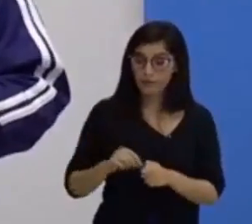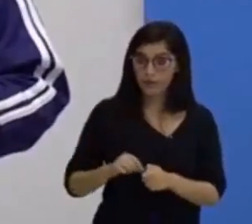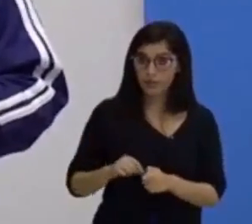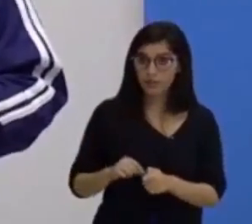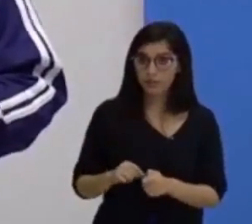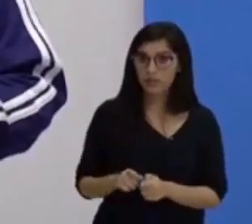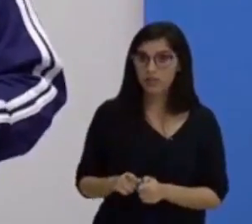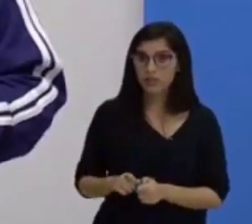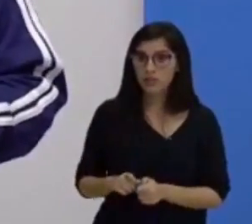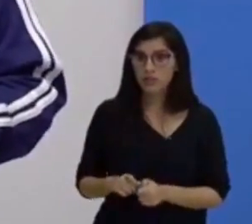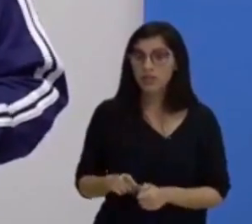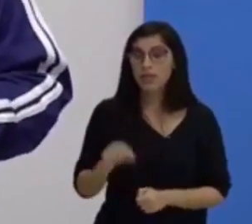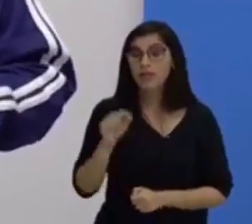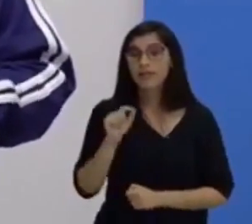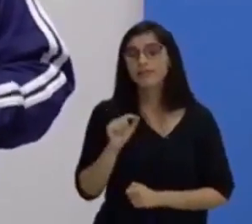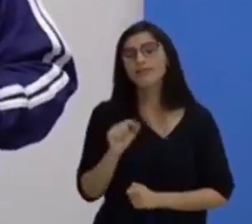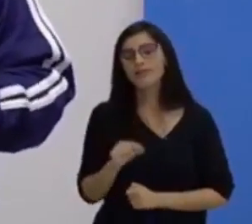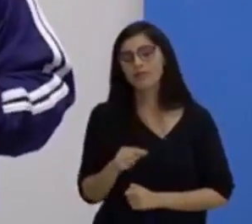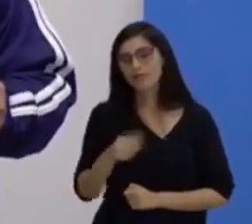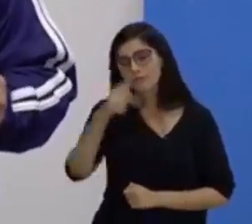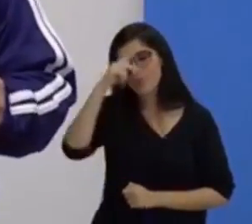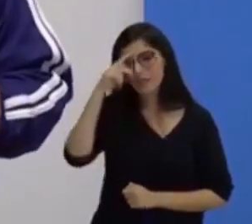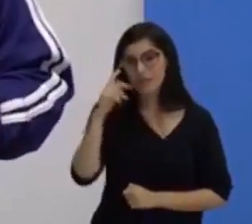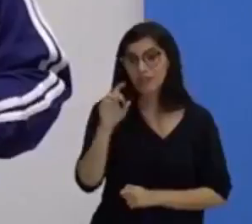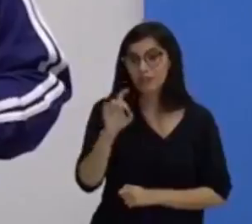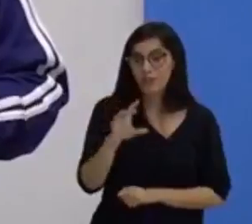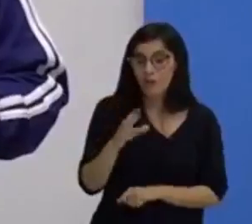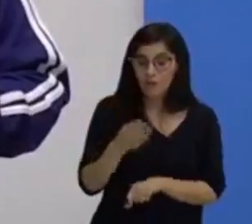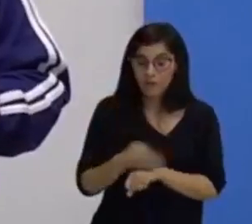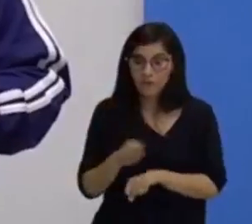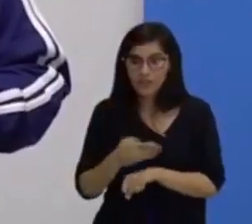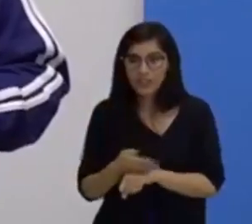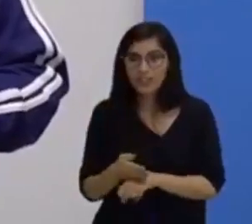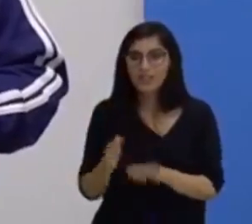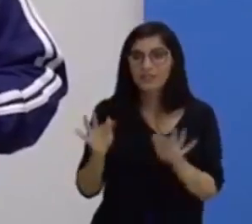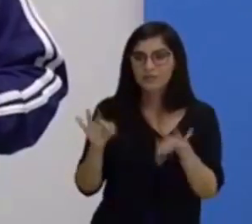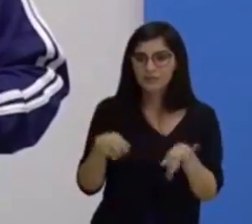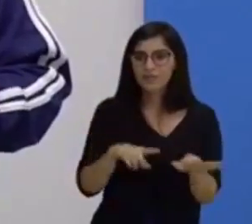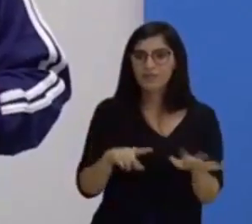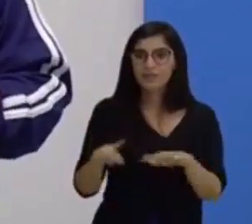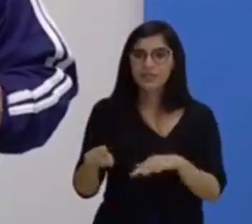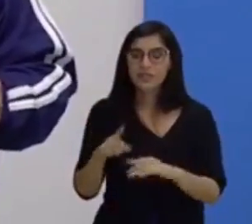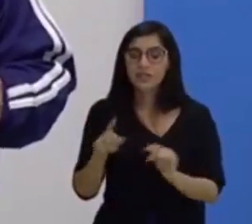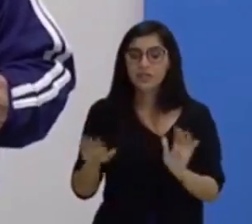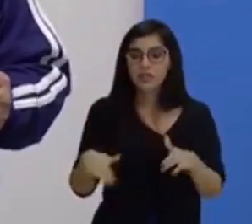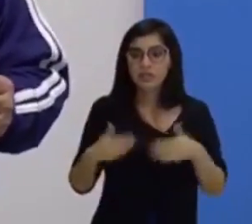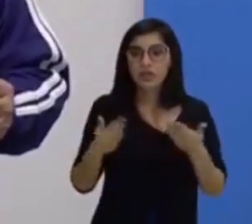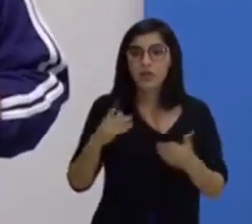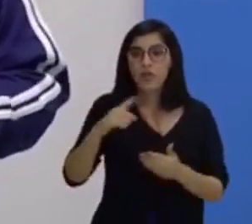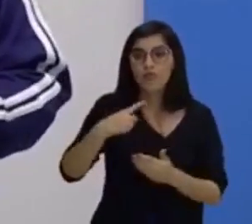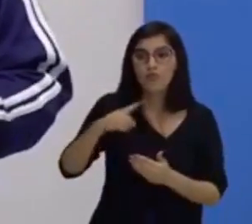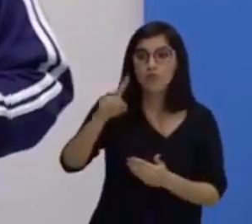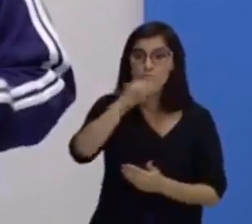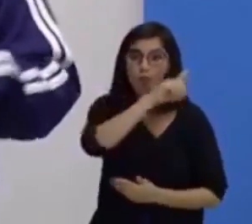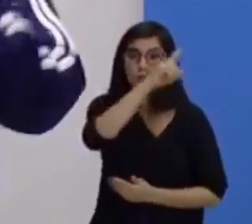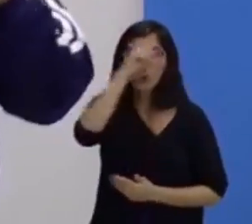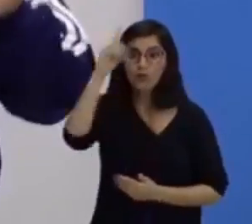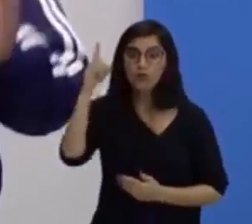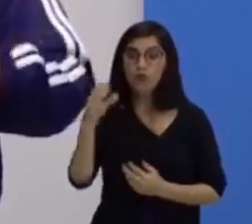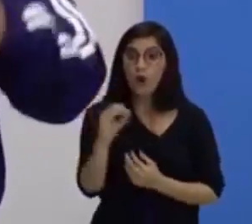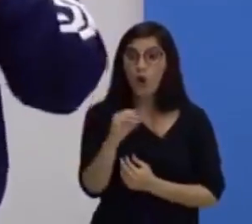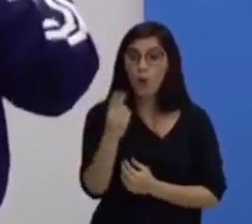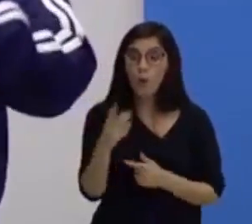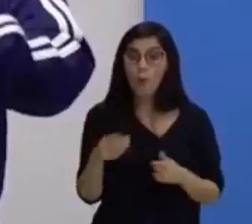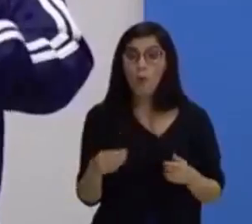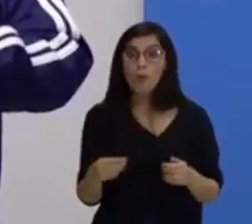muito com atleta de fim de semana, não acontece? E aí, de repente, no outro dia, às vezes até mesmo no mesmo dia,